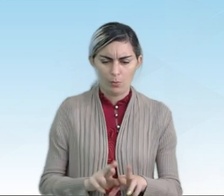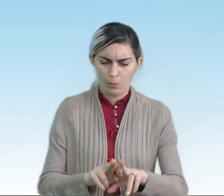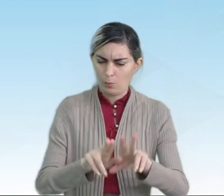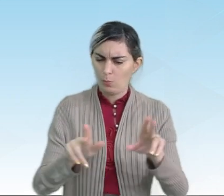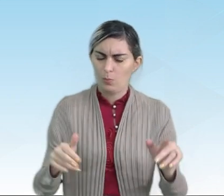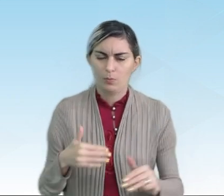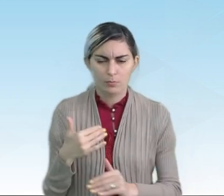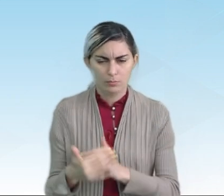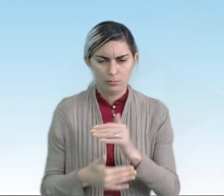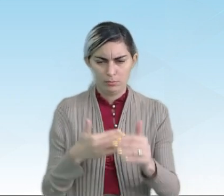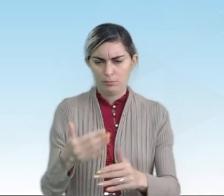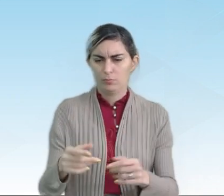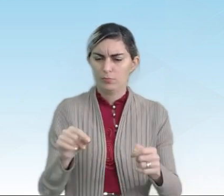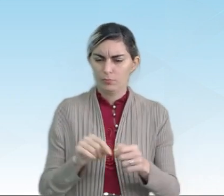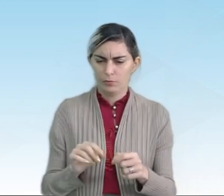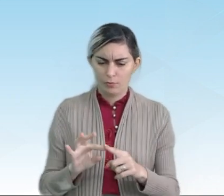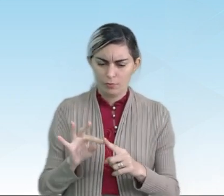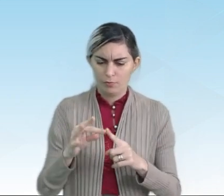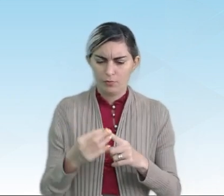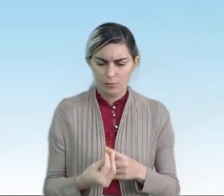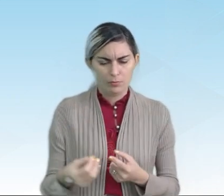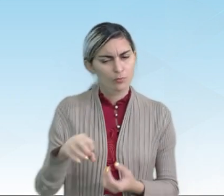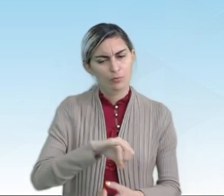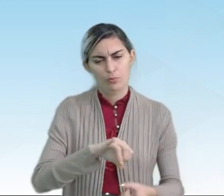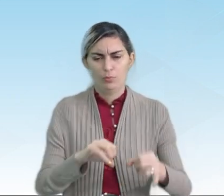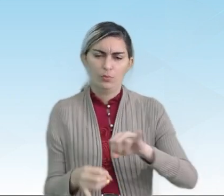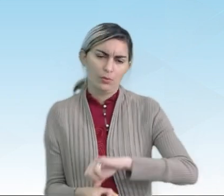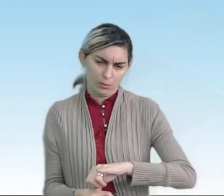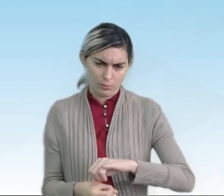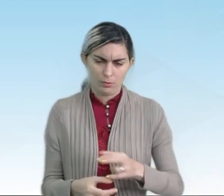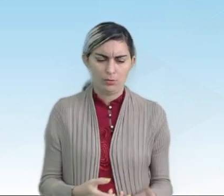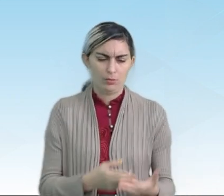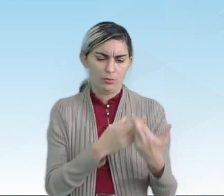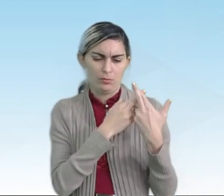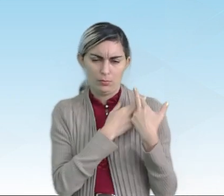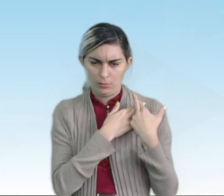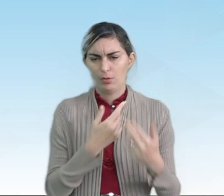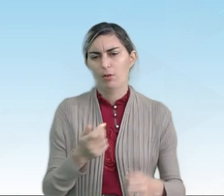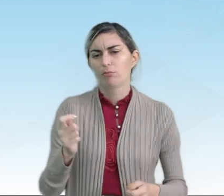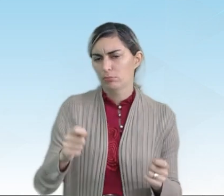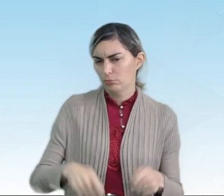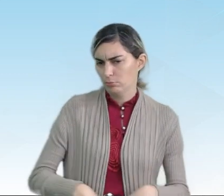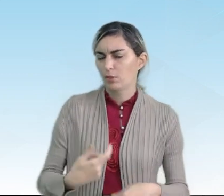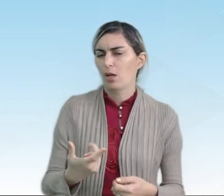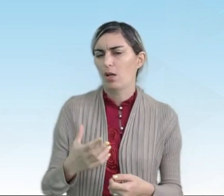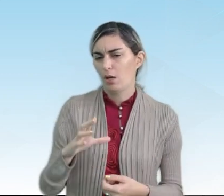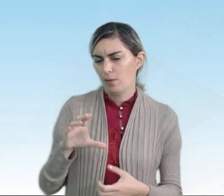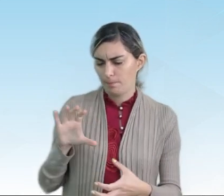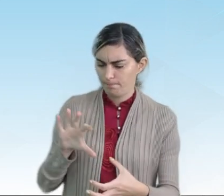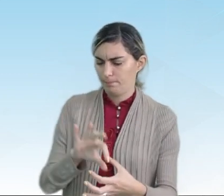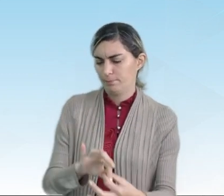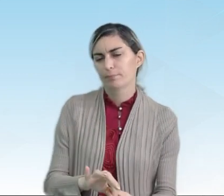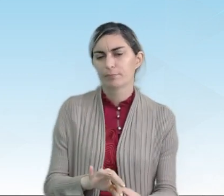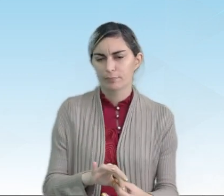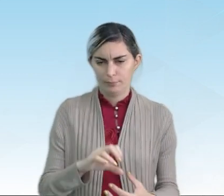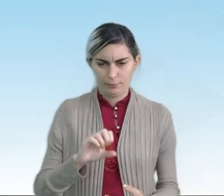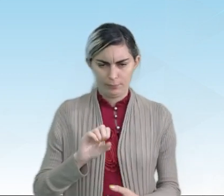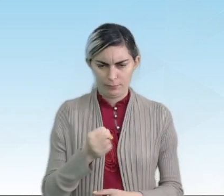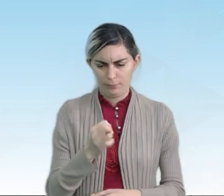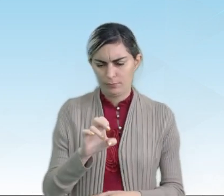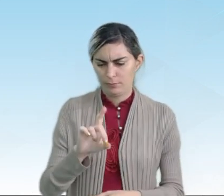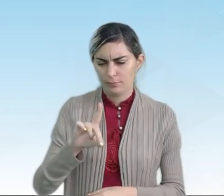processos que são físicos e químicos, que são responsáveis por dar coesão aos sedimentos,